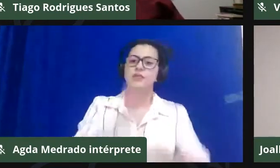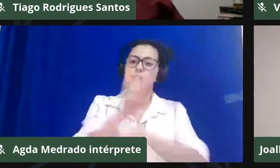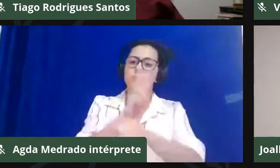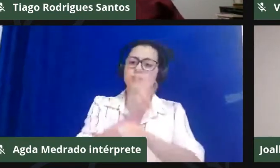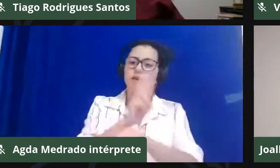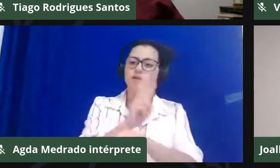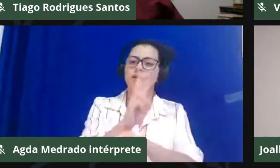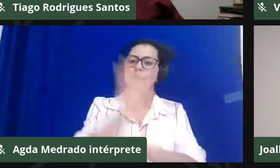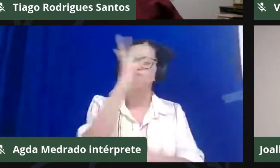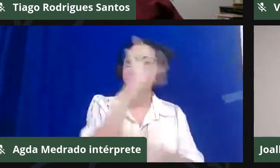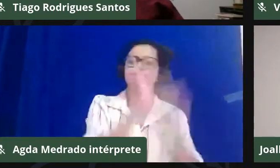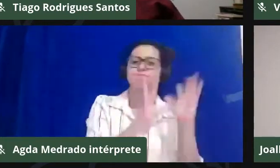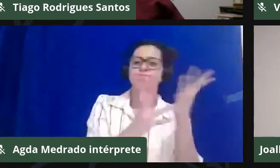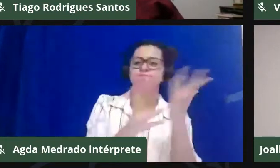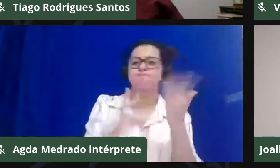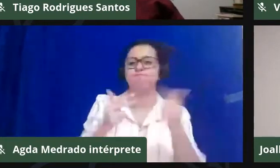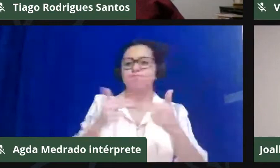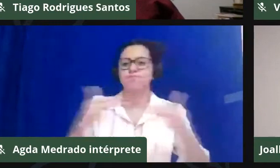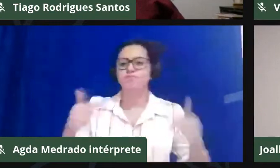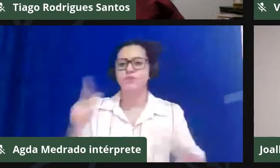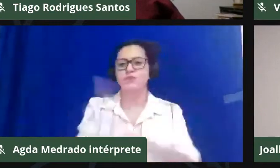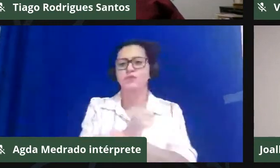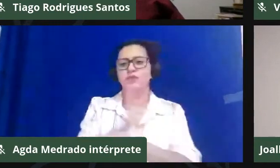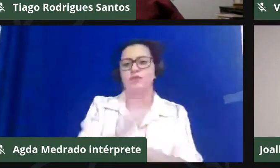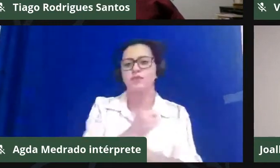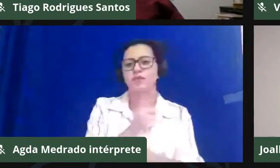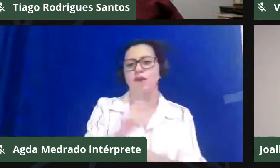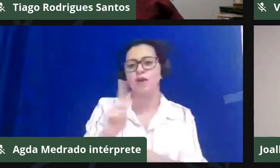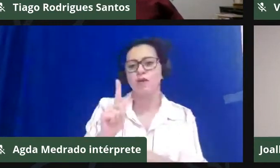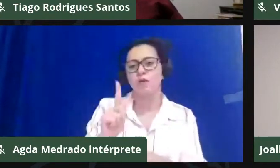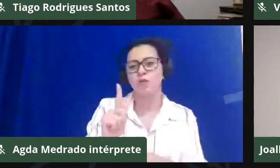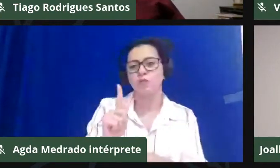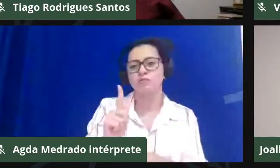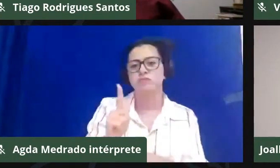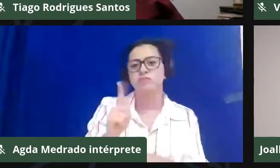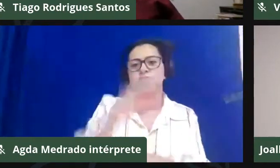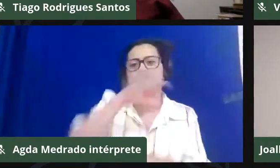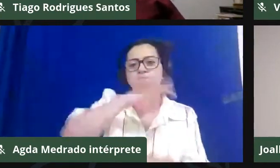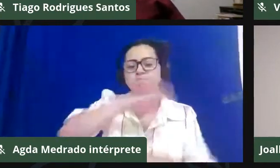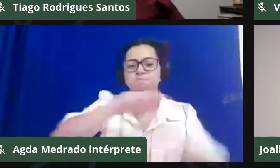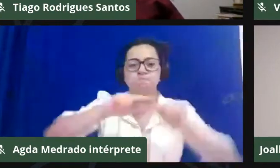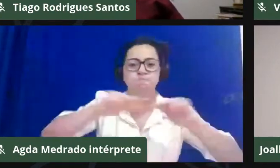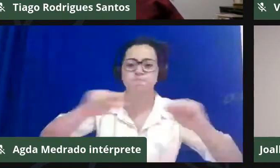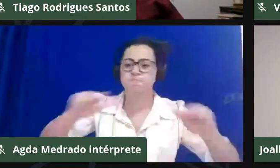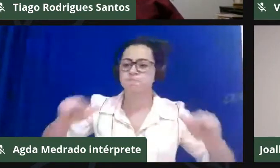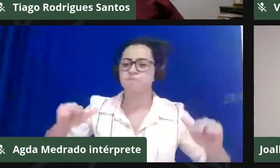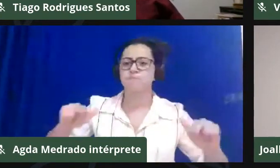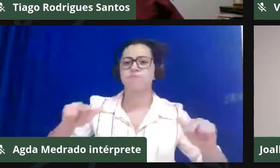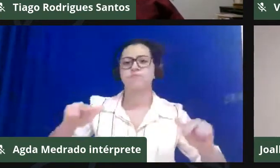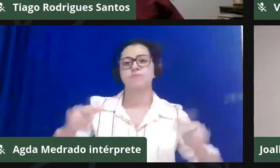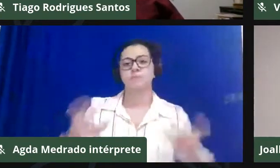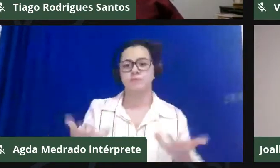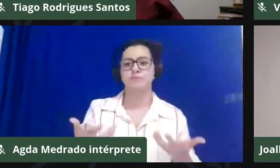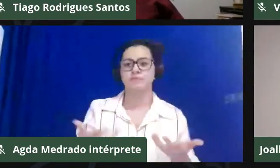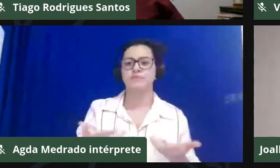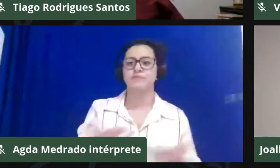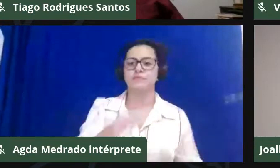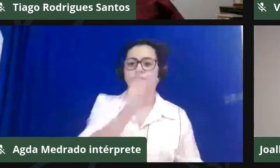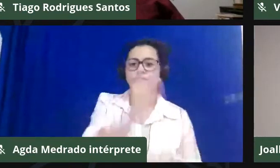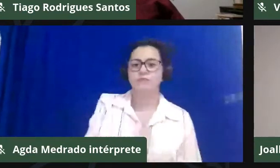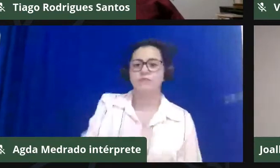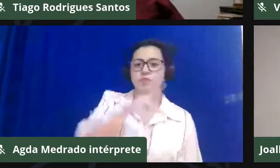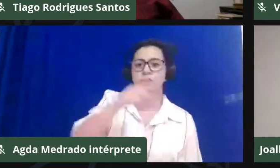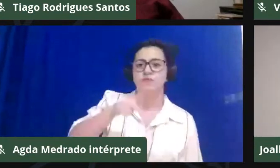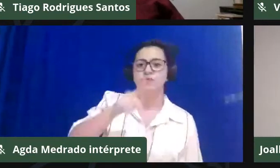conservação, gestão ambiental e biodiversidade, com o professor Sérgio Rosso e o professor Gustavo Negreiros, uma mesa que vai ser mediada pela professora Débora